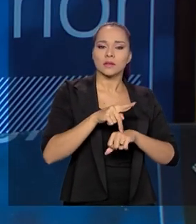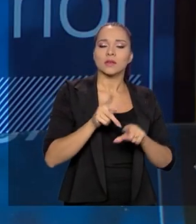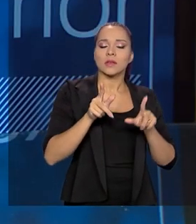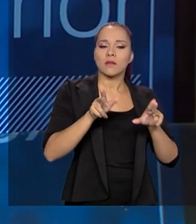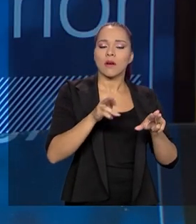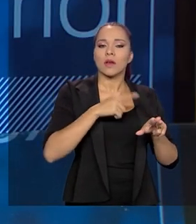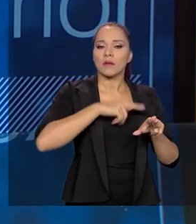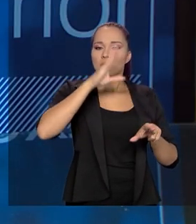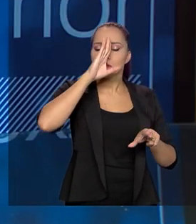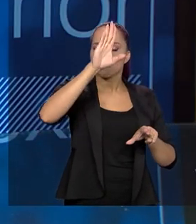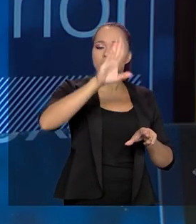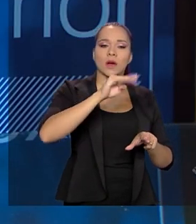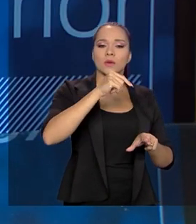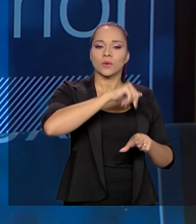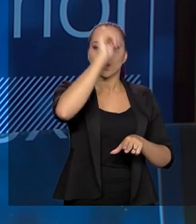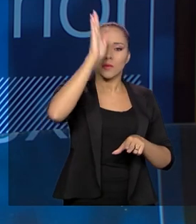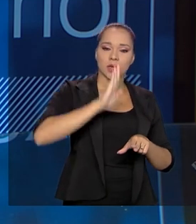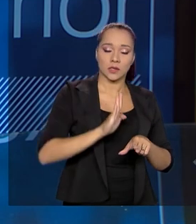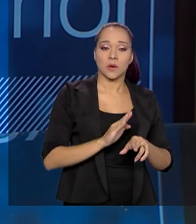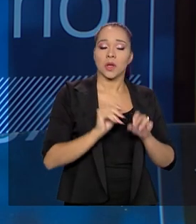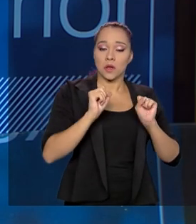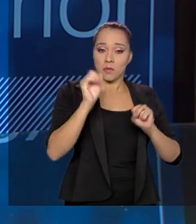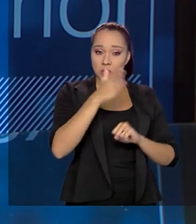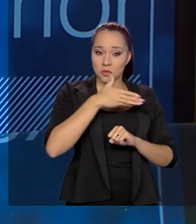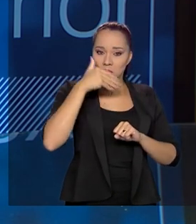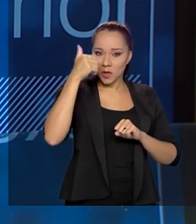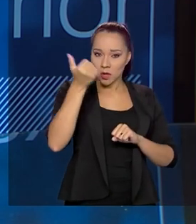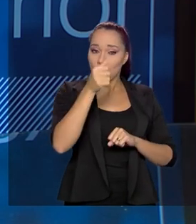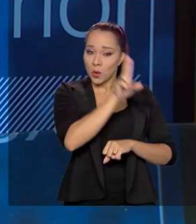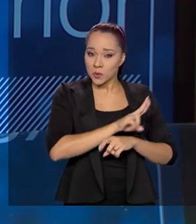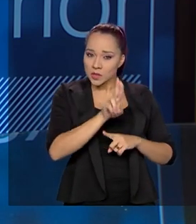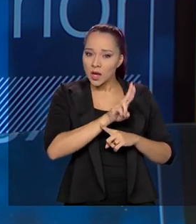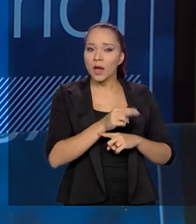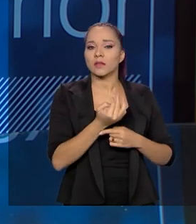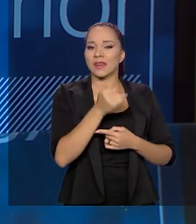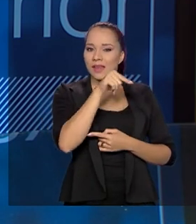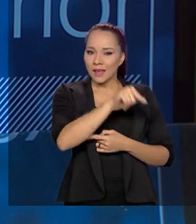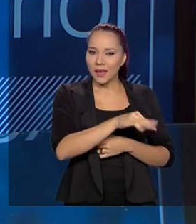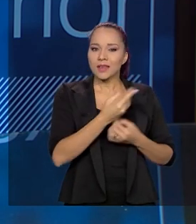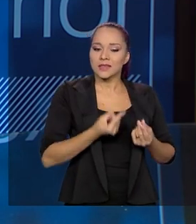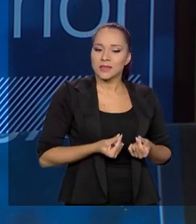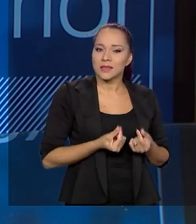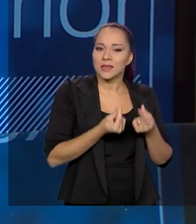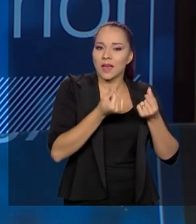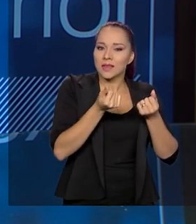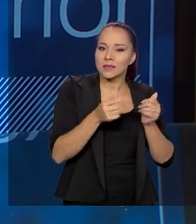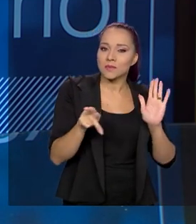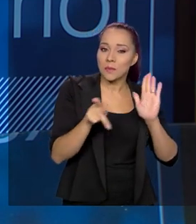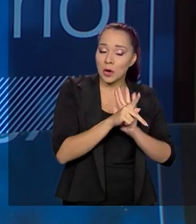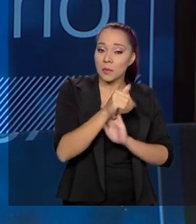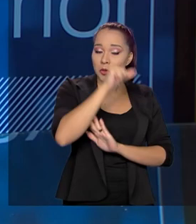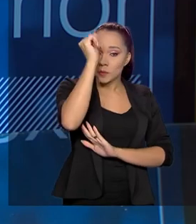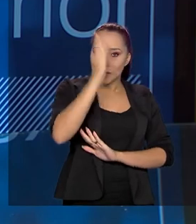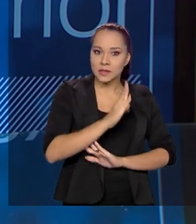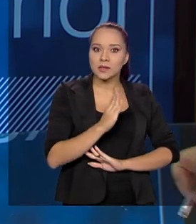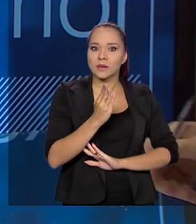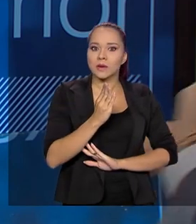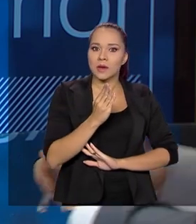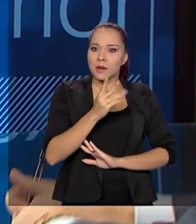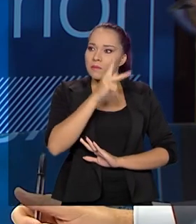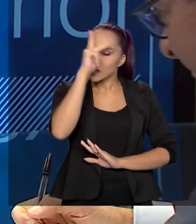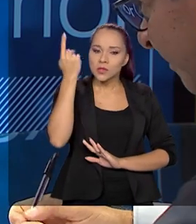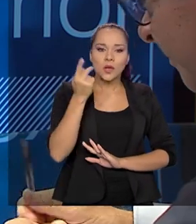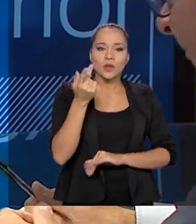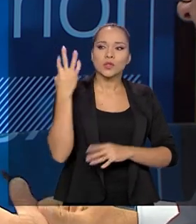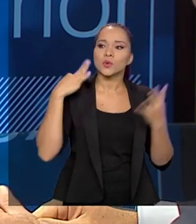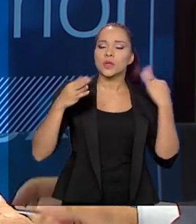um ativo do Brasil e pode ser melhor explorado, é justamente essas riquezas naturais atraindo mais